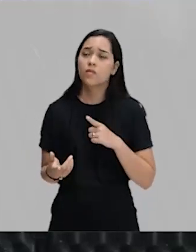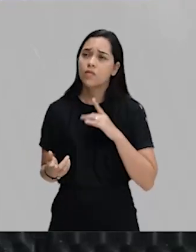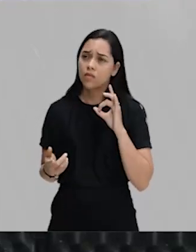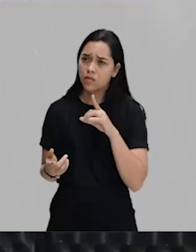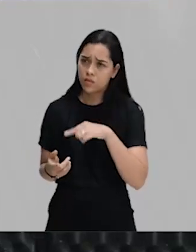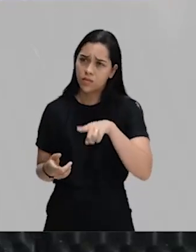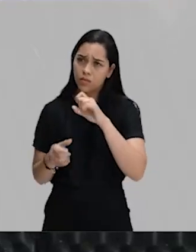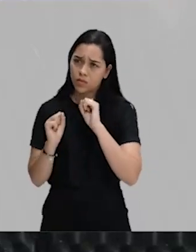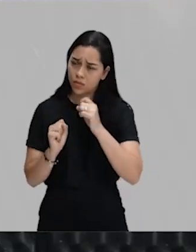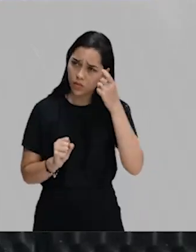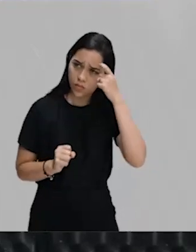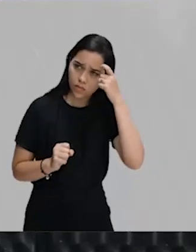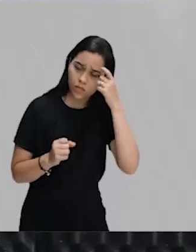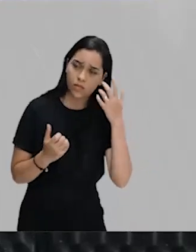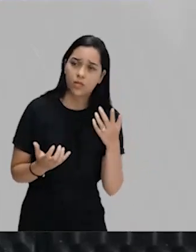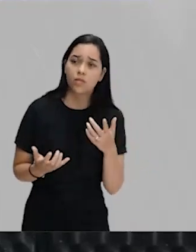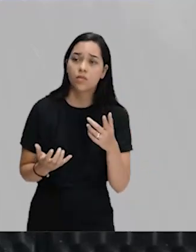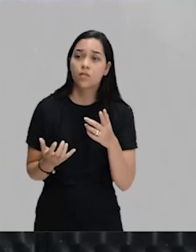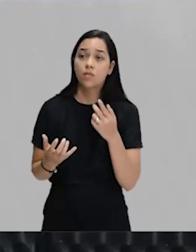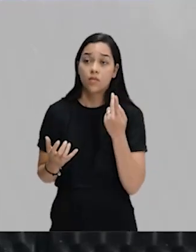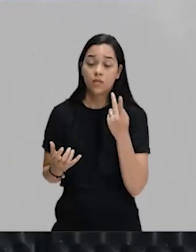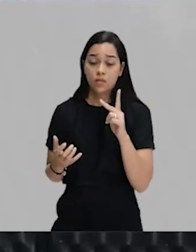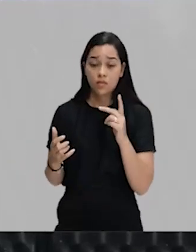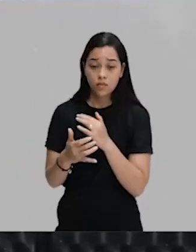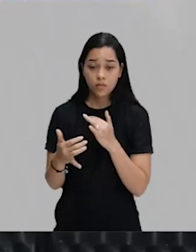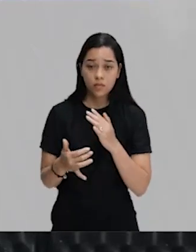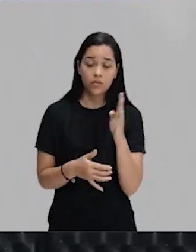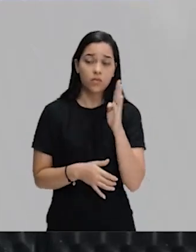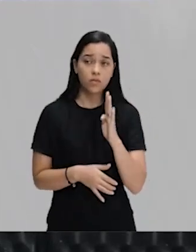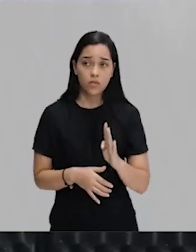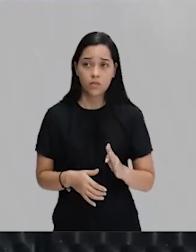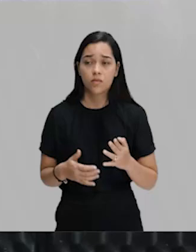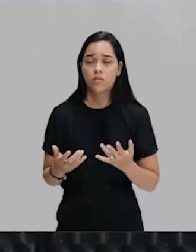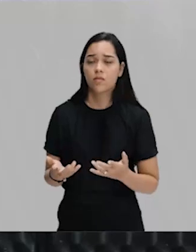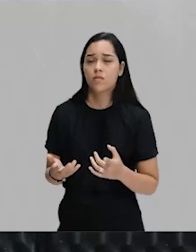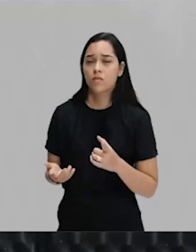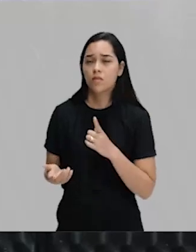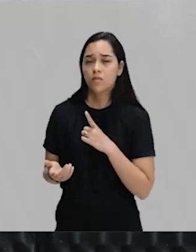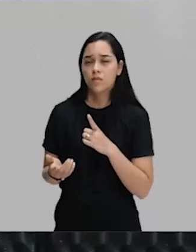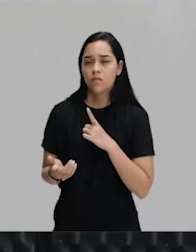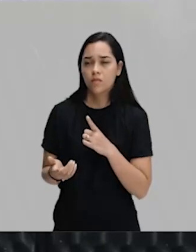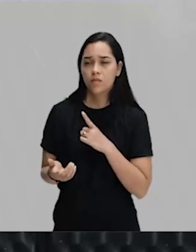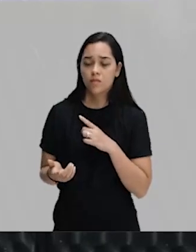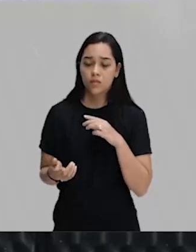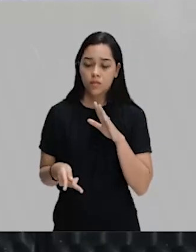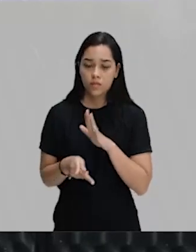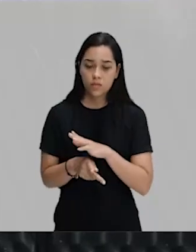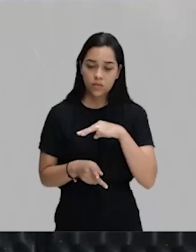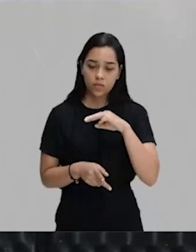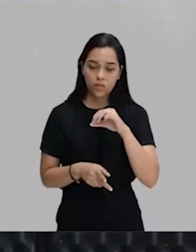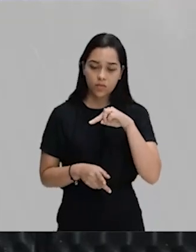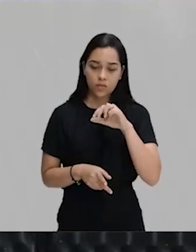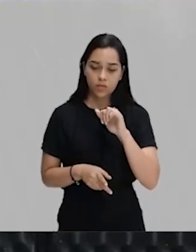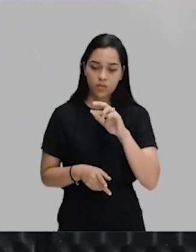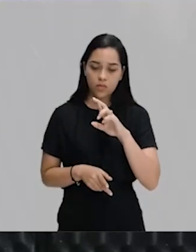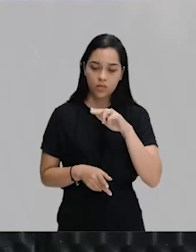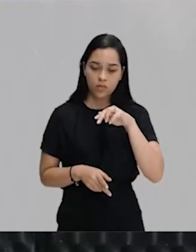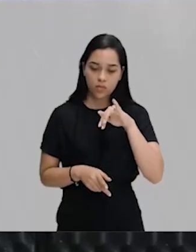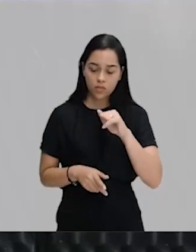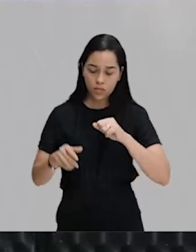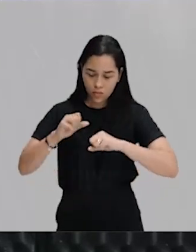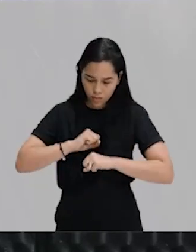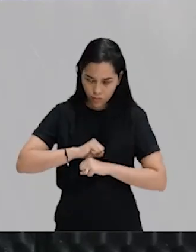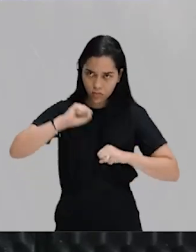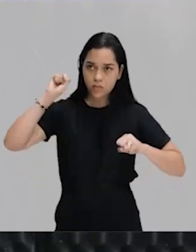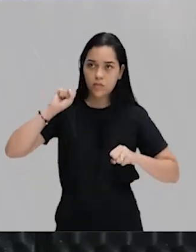só para que você possa ter ideia, a sociedade brasileira dormiu na monarquia. Quando ela acordou